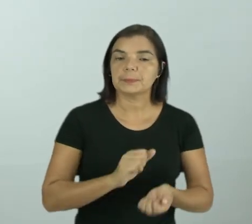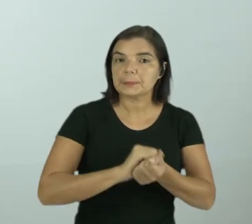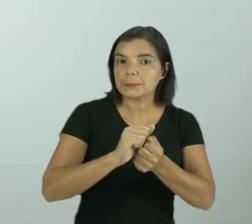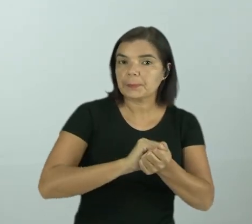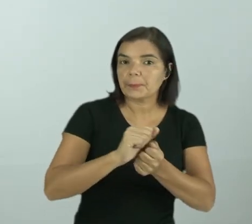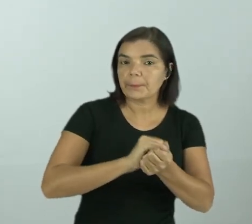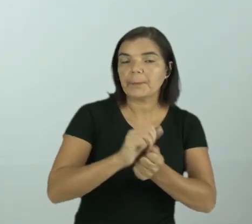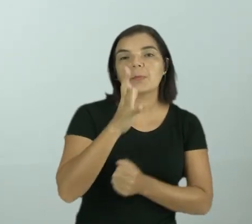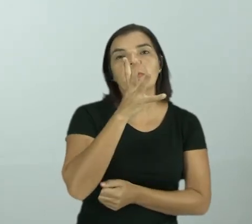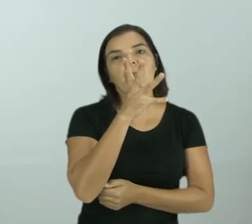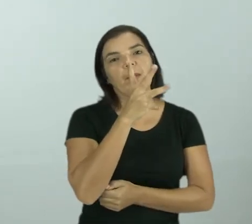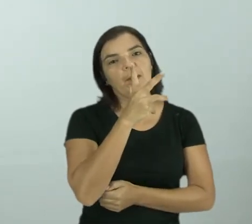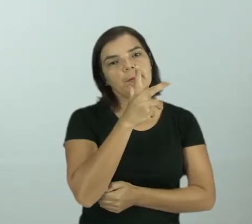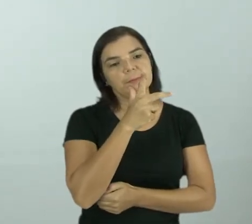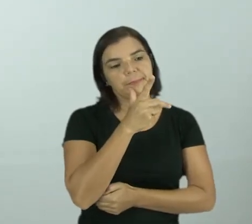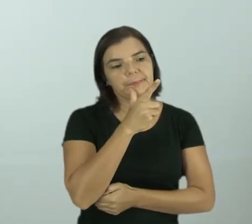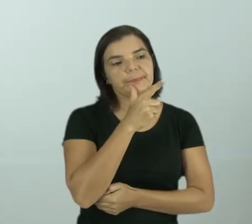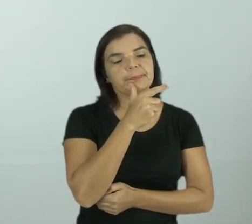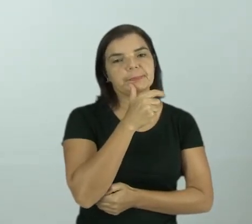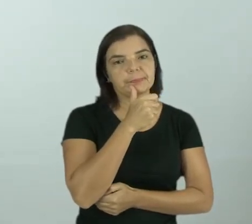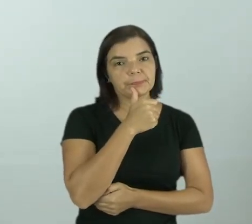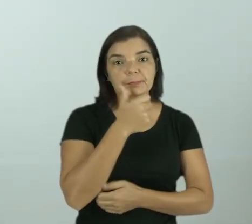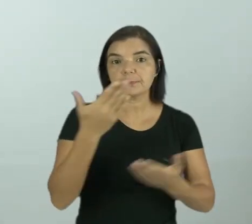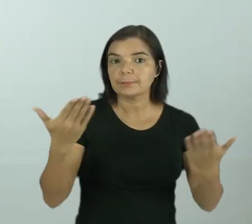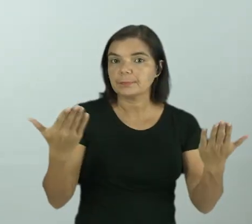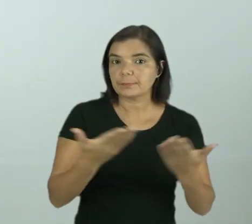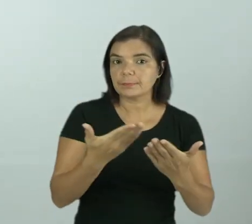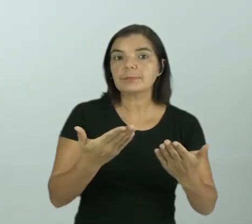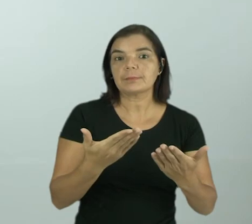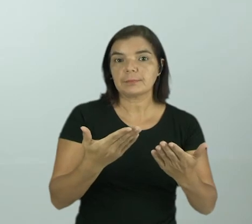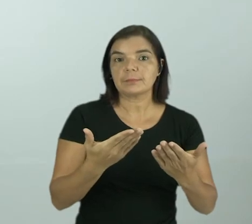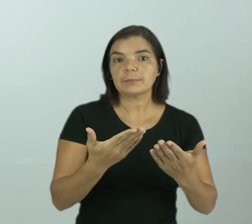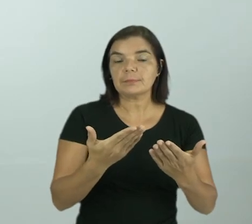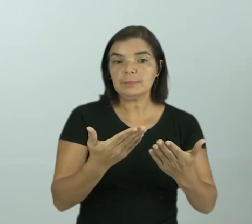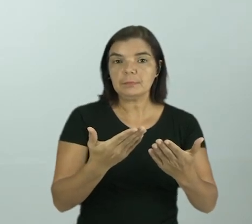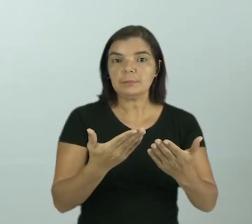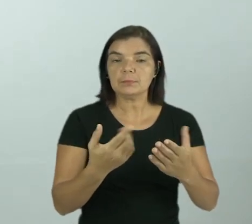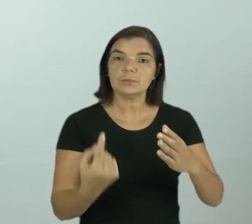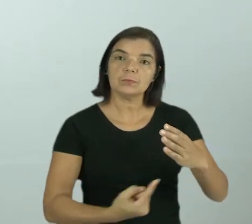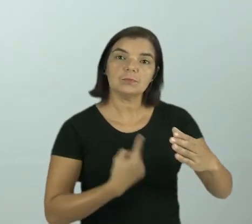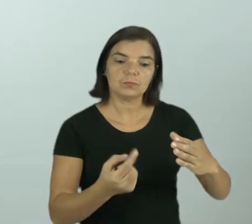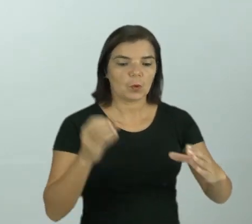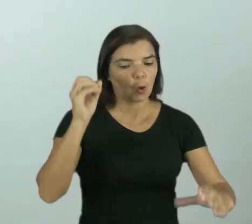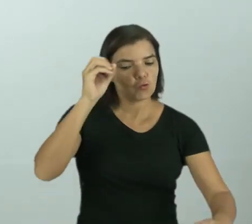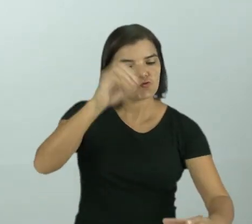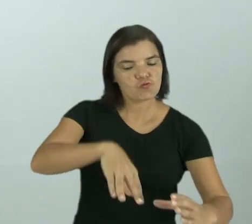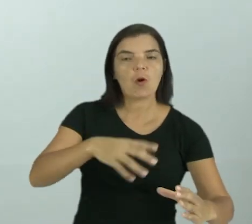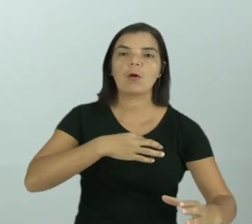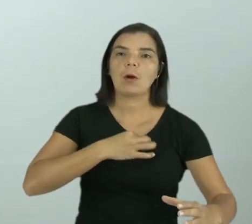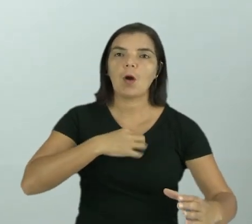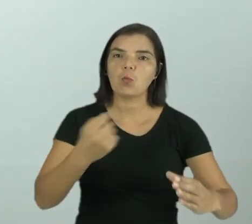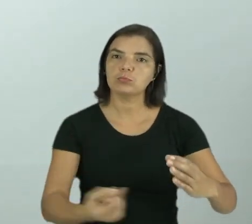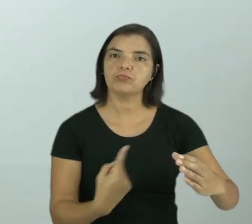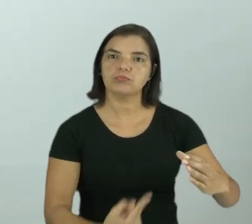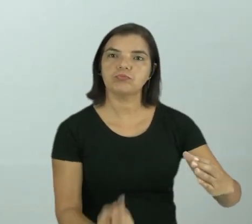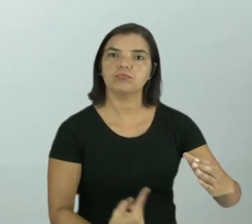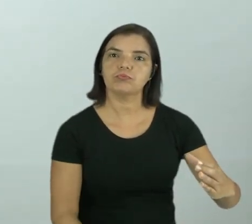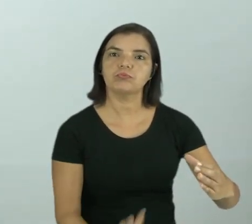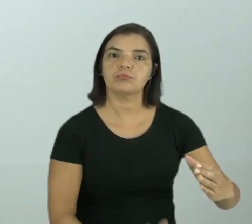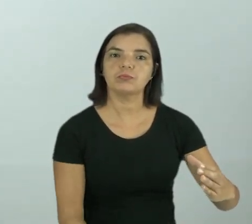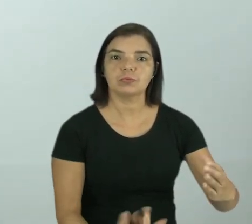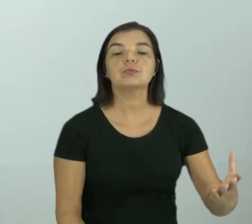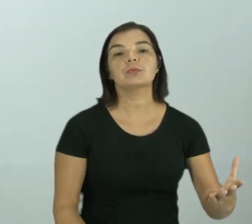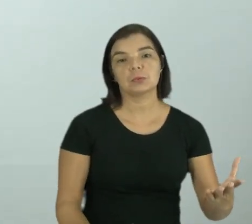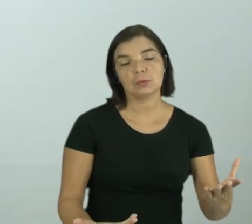lavar uma roupa na mão ali e agora tem uma máquina que a gente joga, por exemplo, pegando como exemplo a lavagem da roupa.